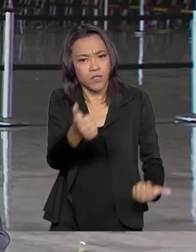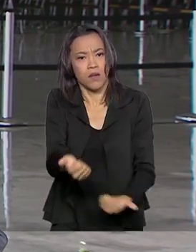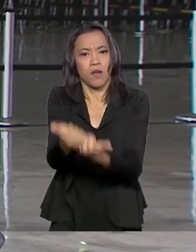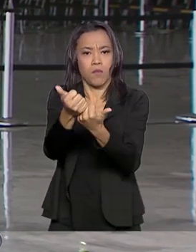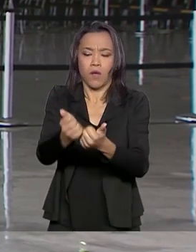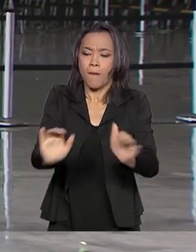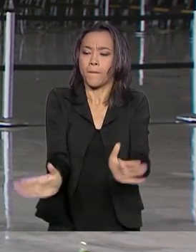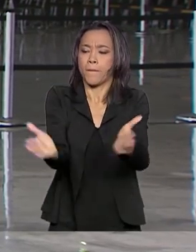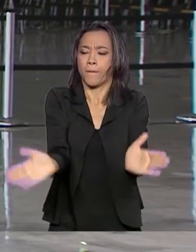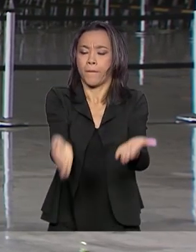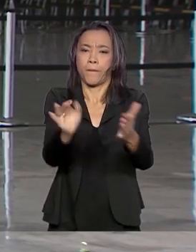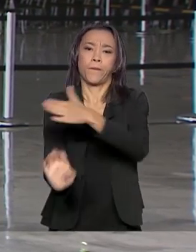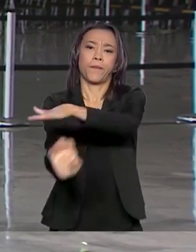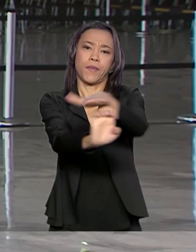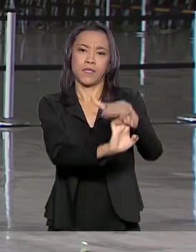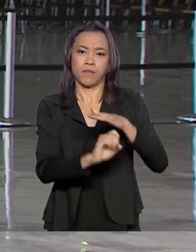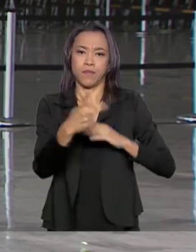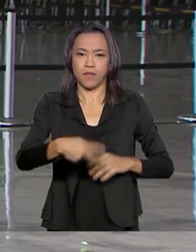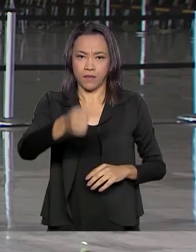das empresas brasileiras.